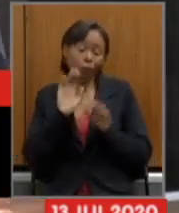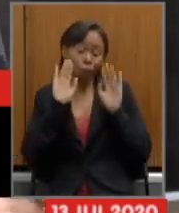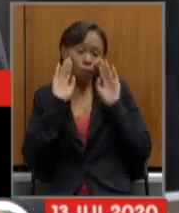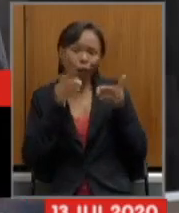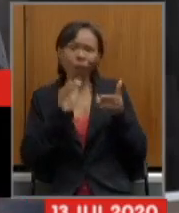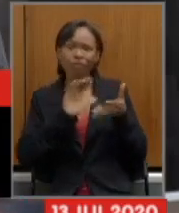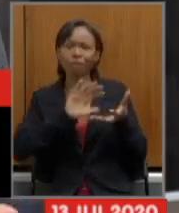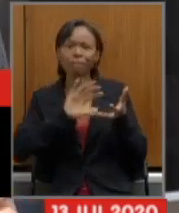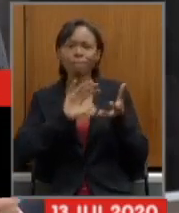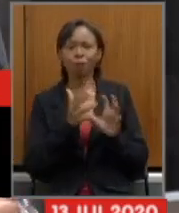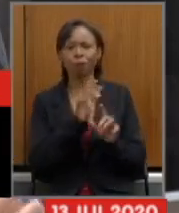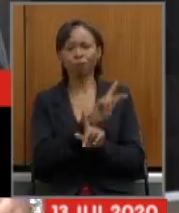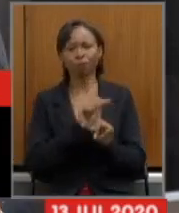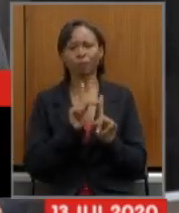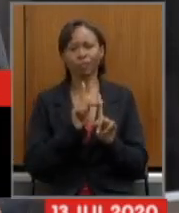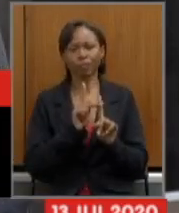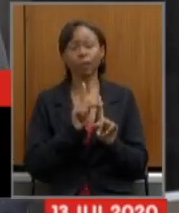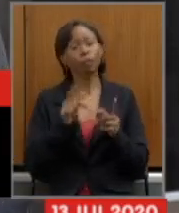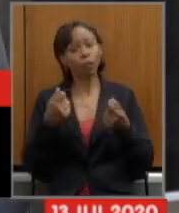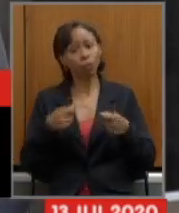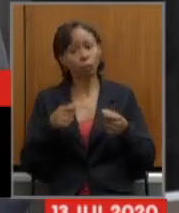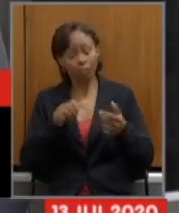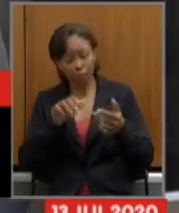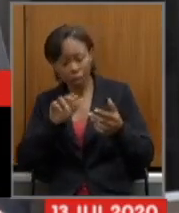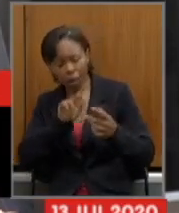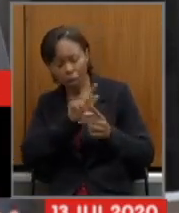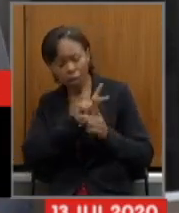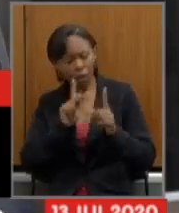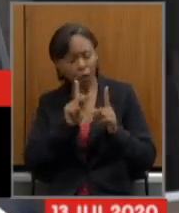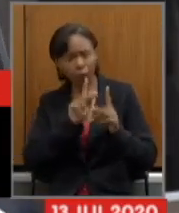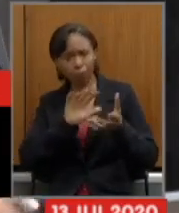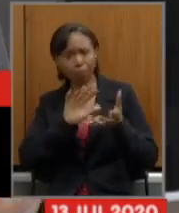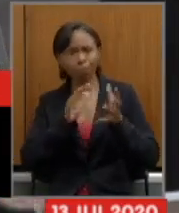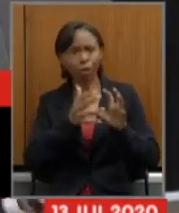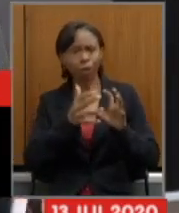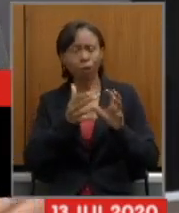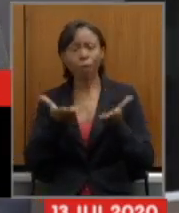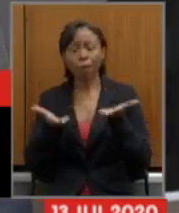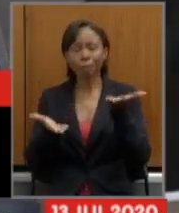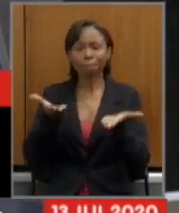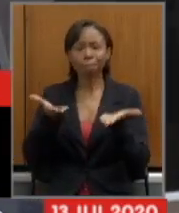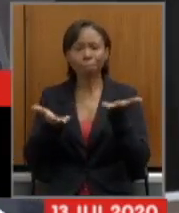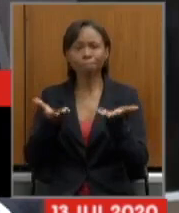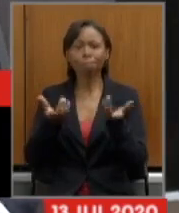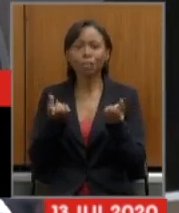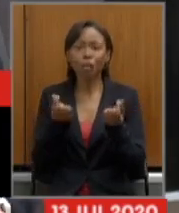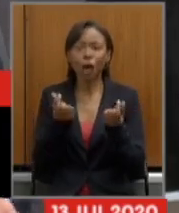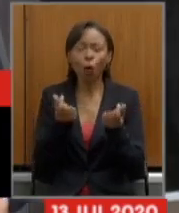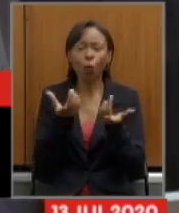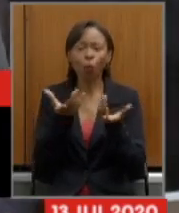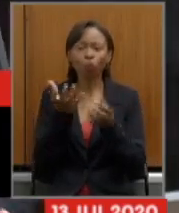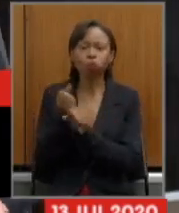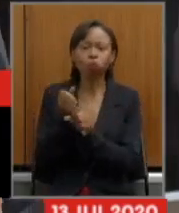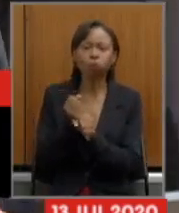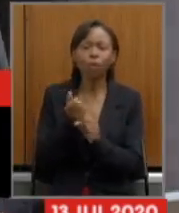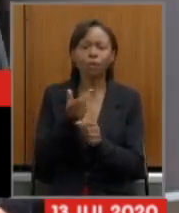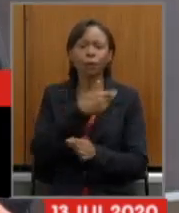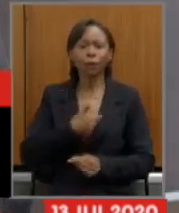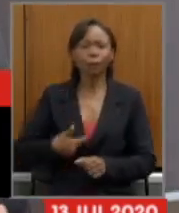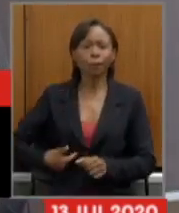Então, nós precisamos de uma reforma para buscar o equilíbrio das contas públicas, para possibilitar o pagamento em dia para servidores,